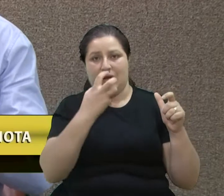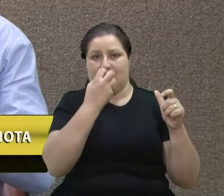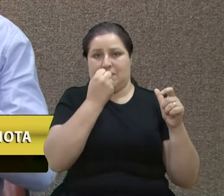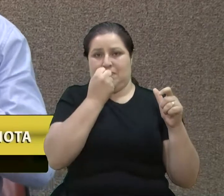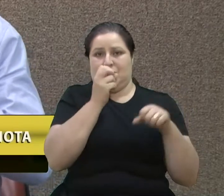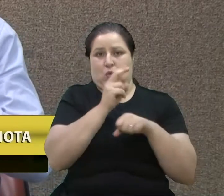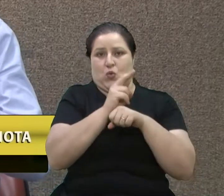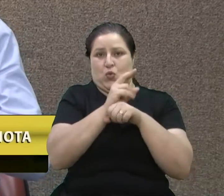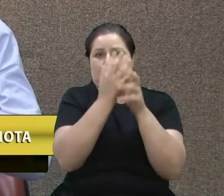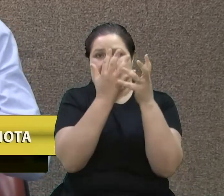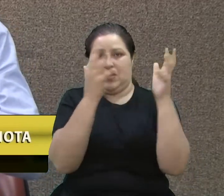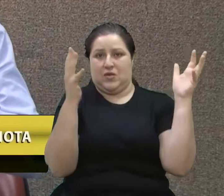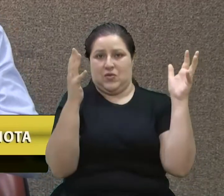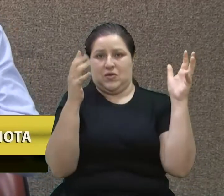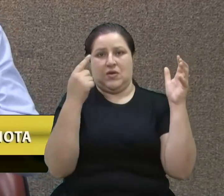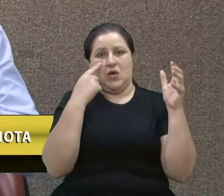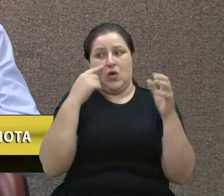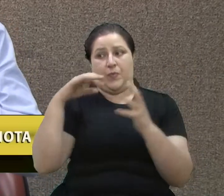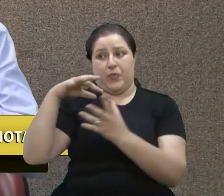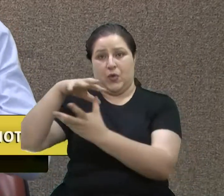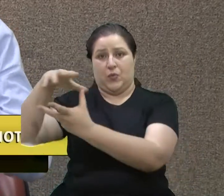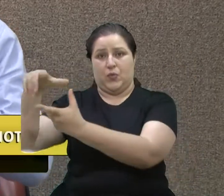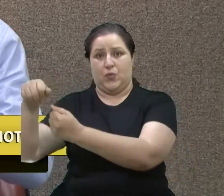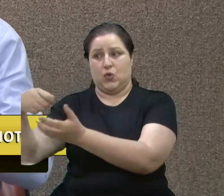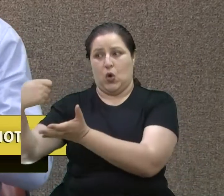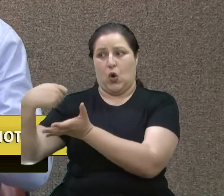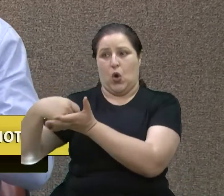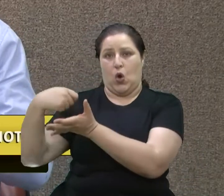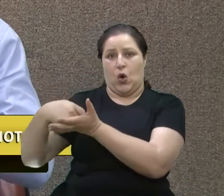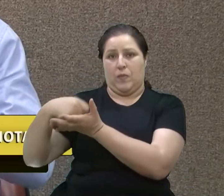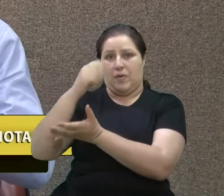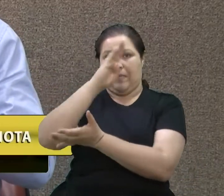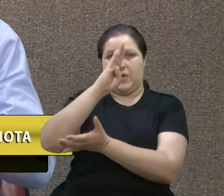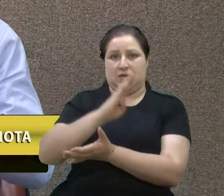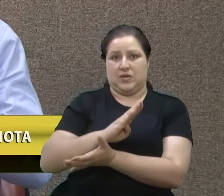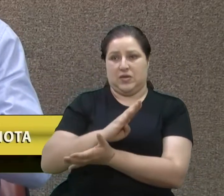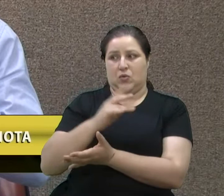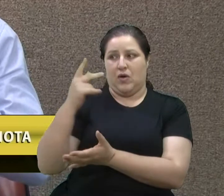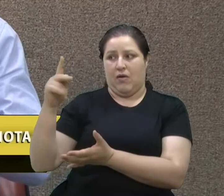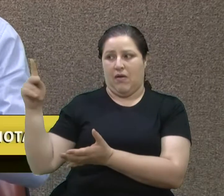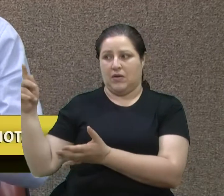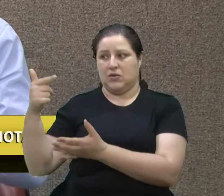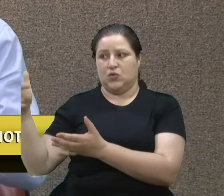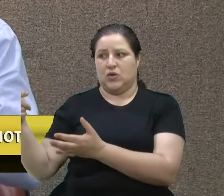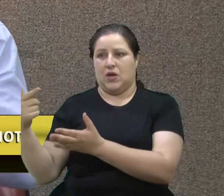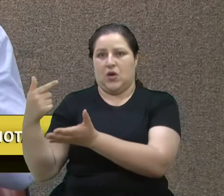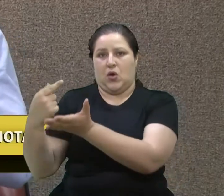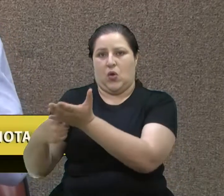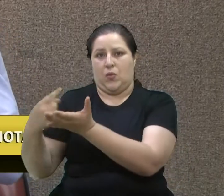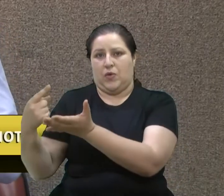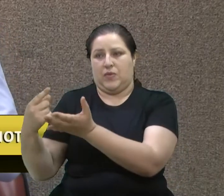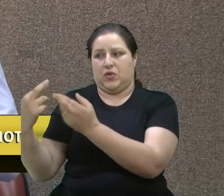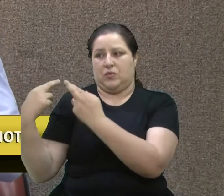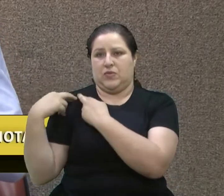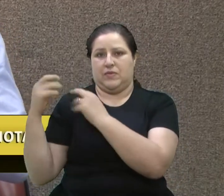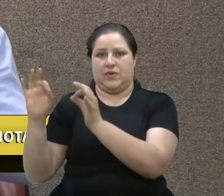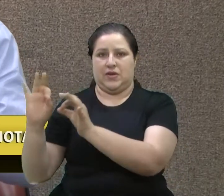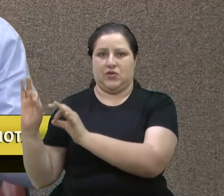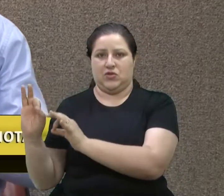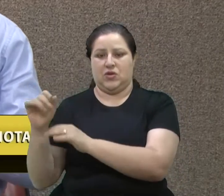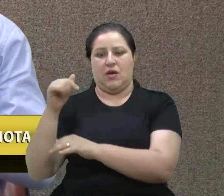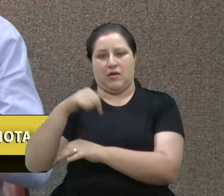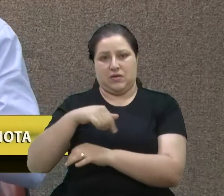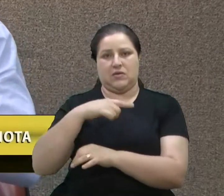o mundo nos cobra um compromisso que eles não tiveram com eles mesmos. Nós temos sim o direito de